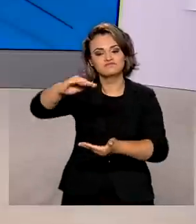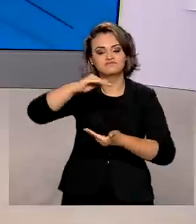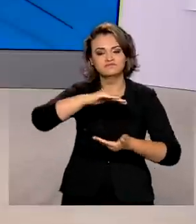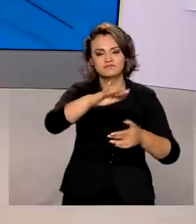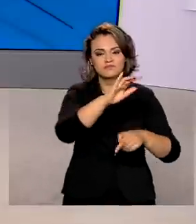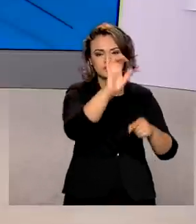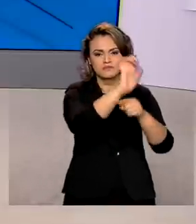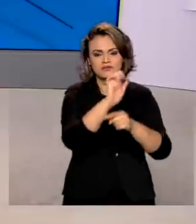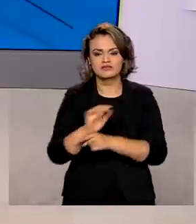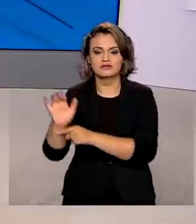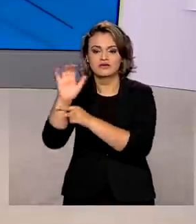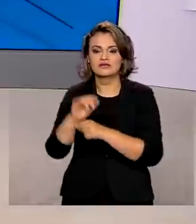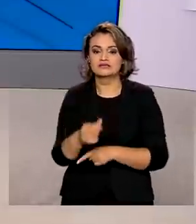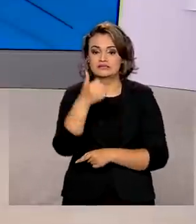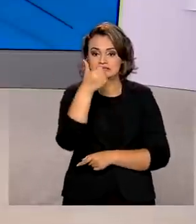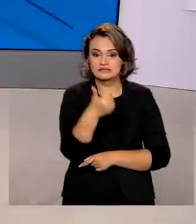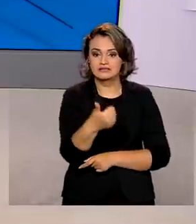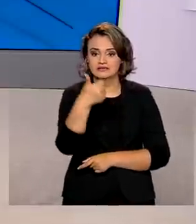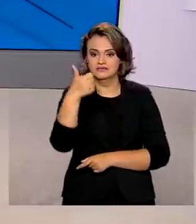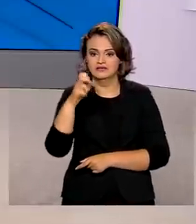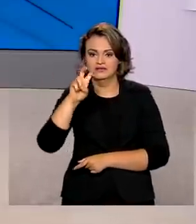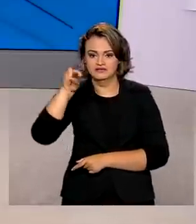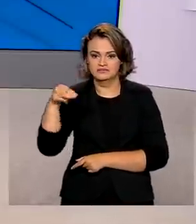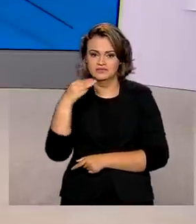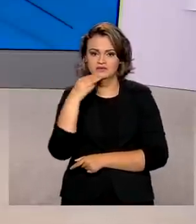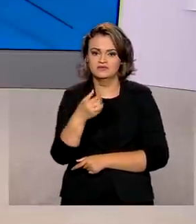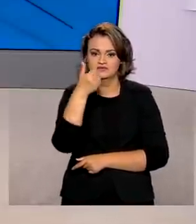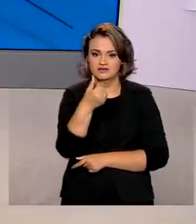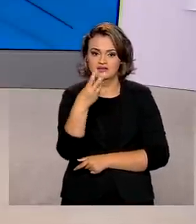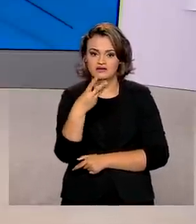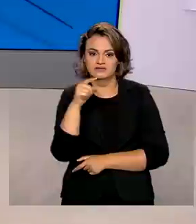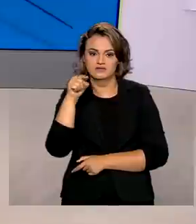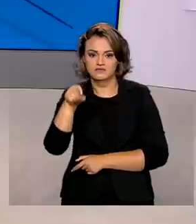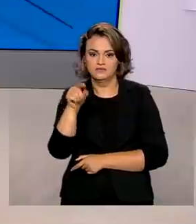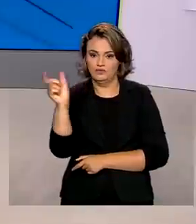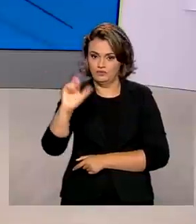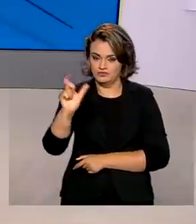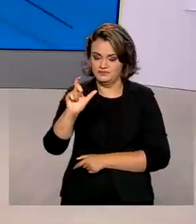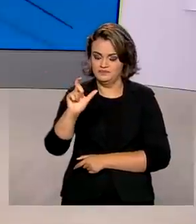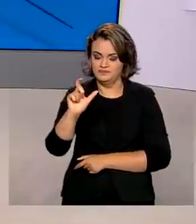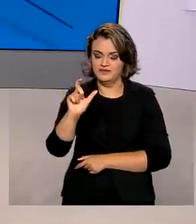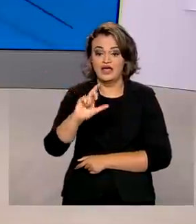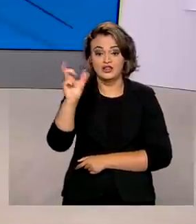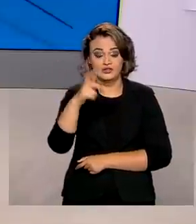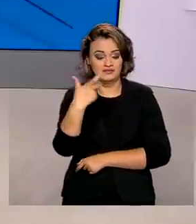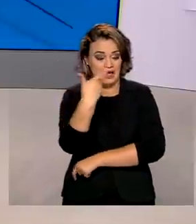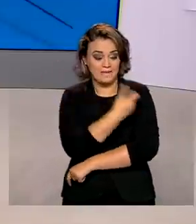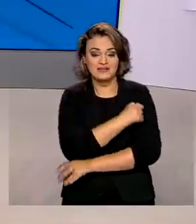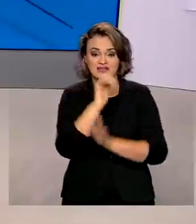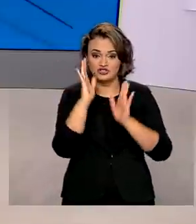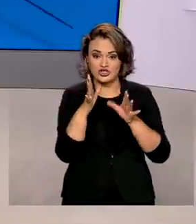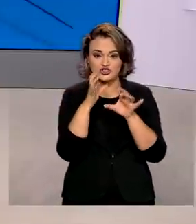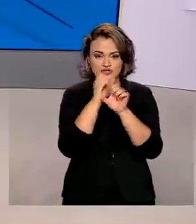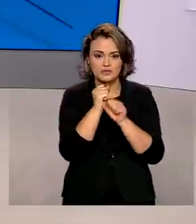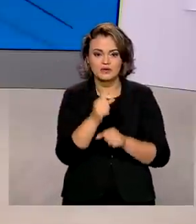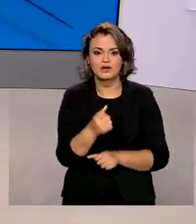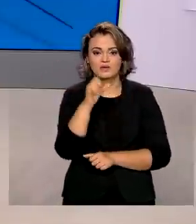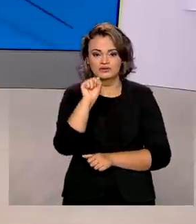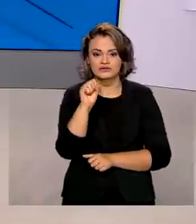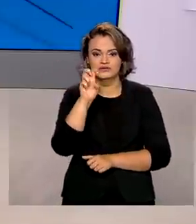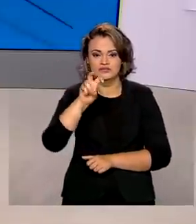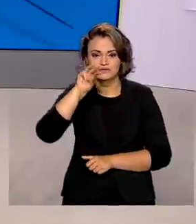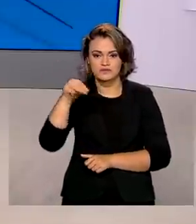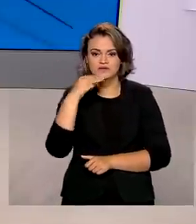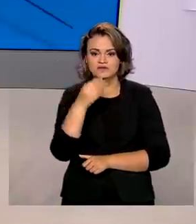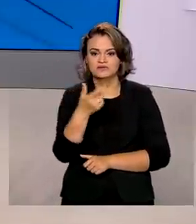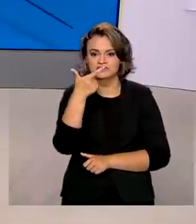para todo o país mais de 115 milhões, 135 mil doses. As doses aplicadas somam 85 milhões,